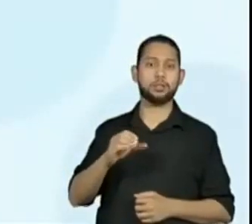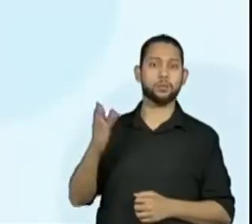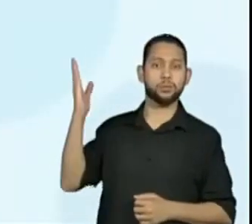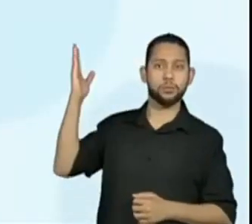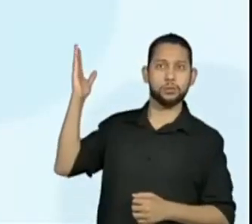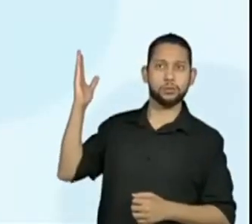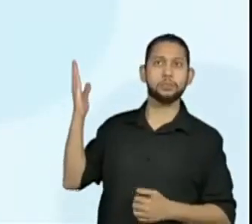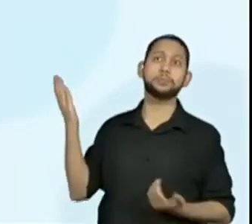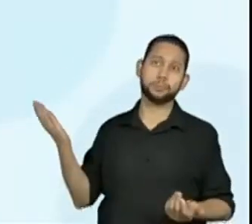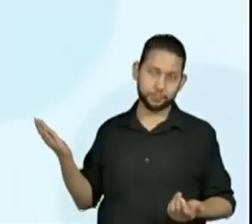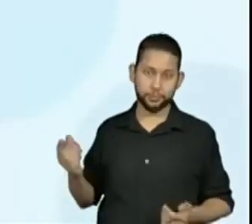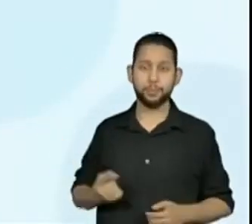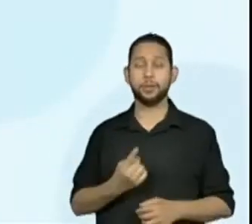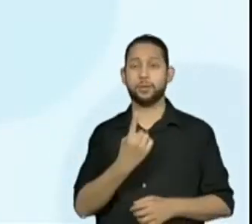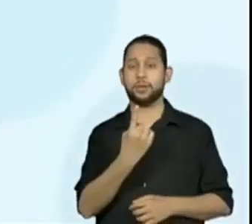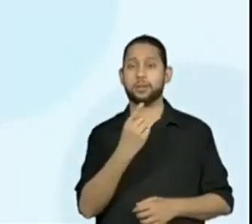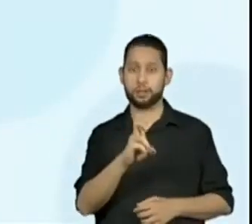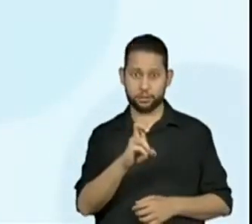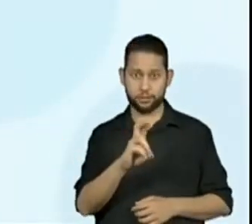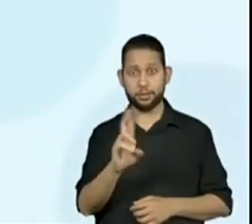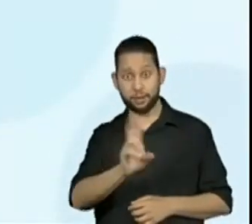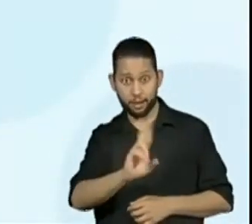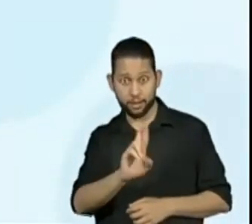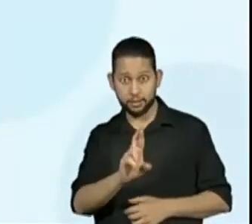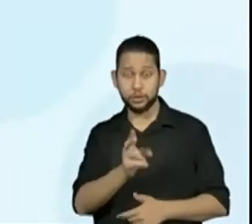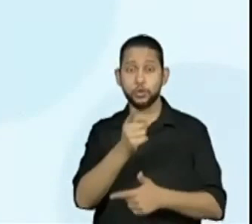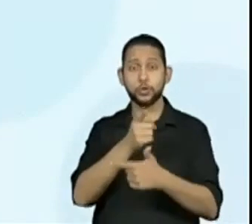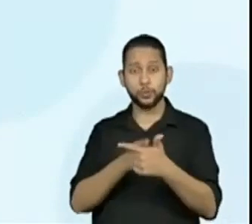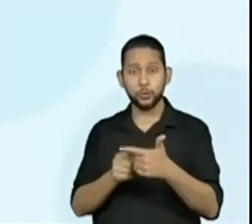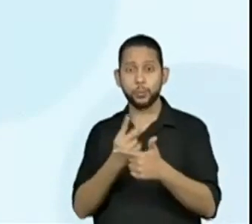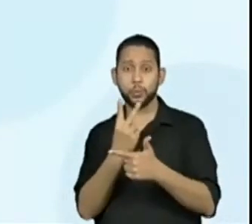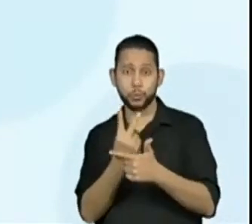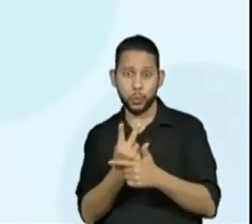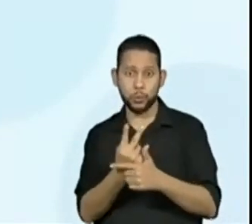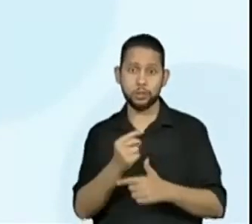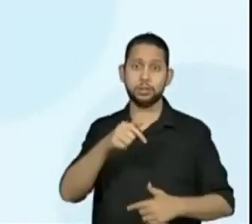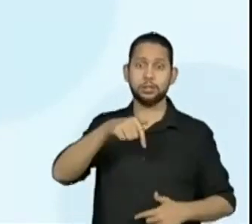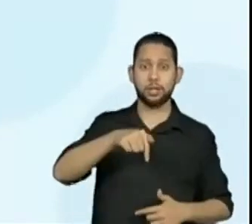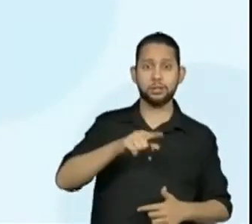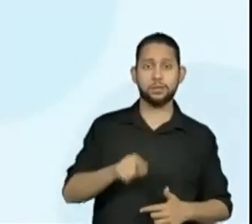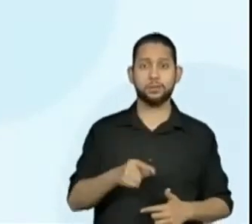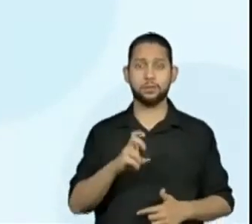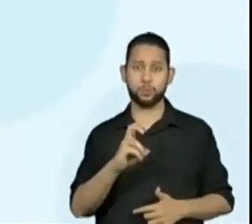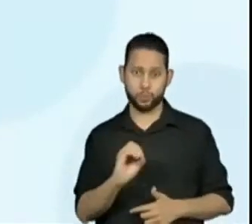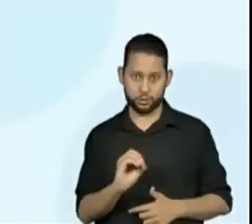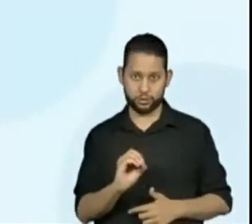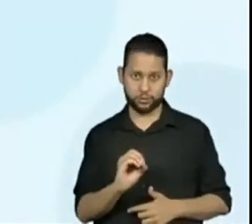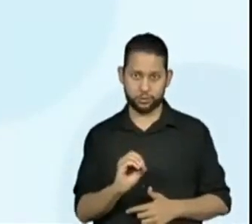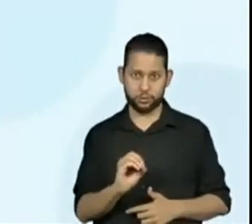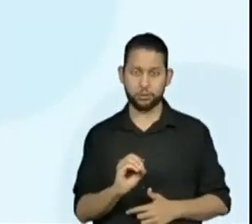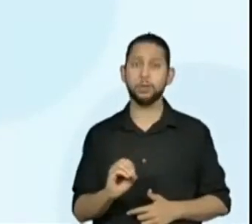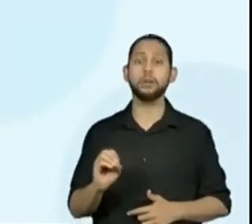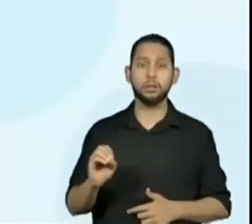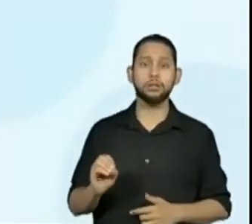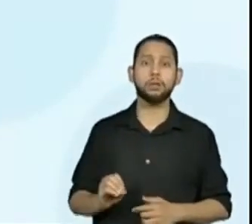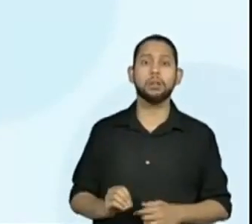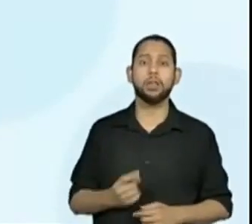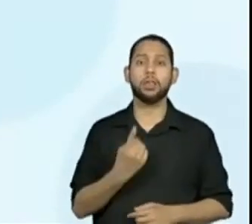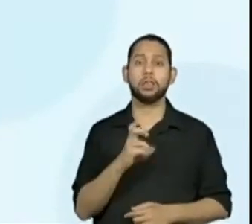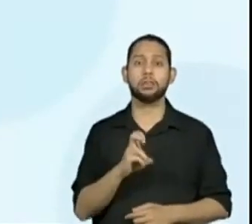R$ 15,00 dividido por dois é igual a R 7,50. Até aí?